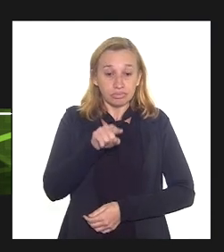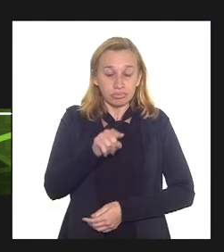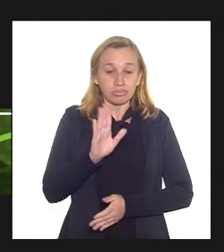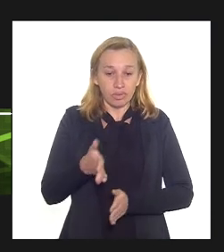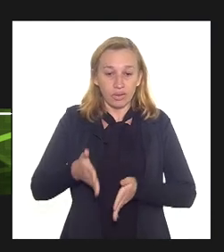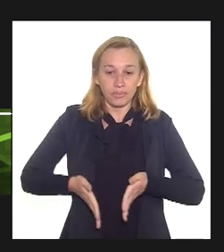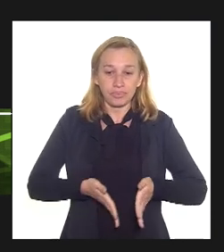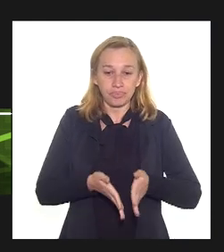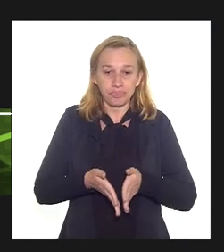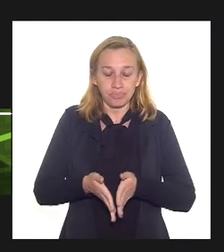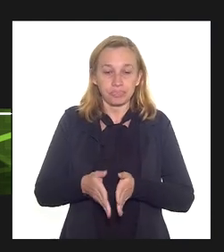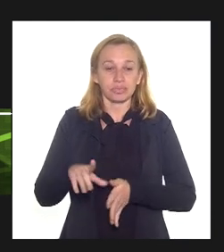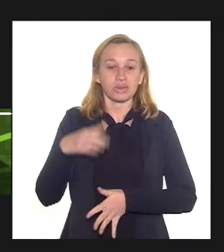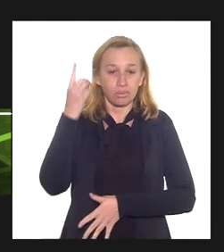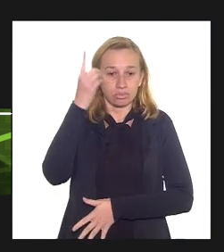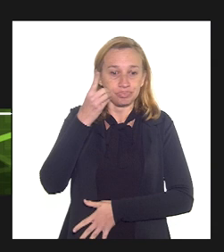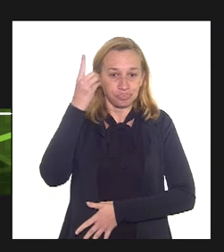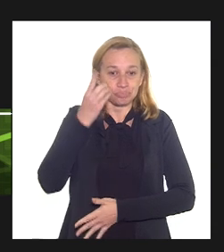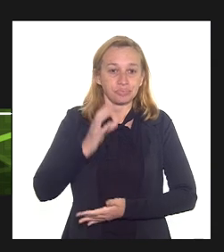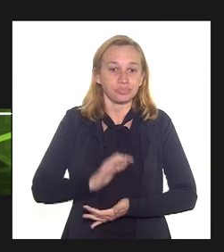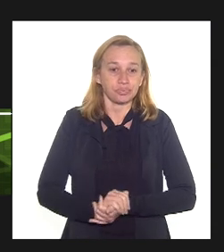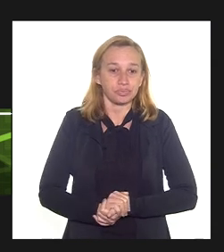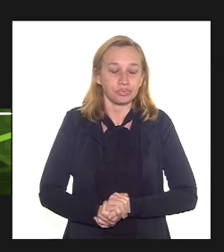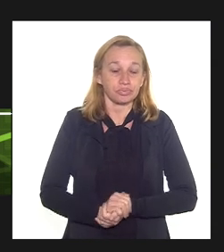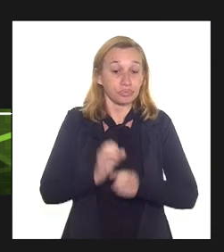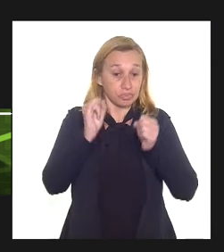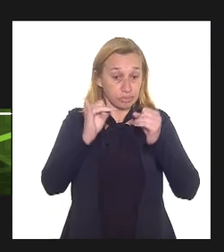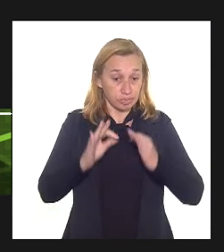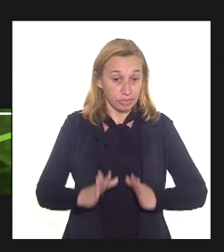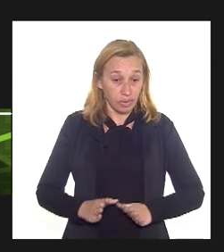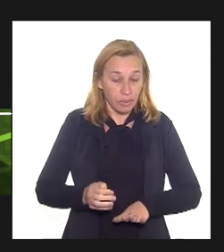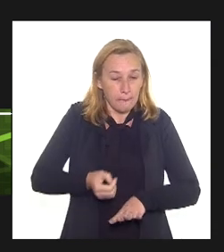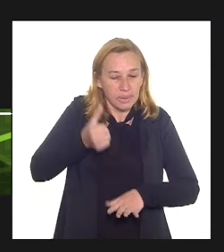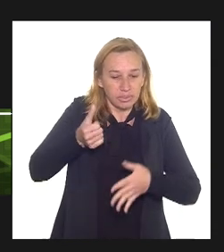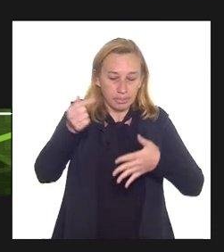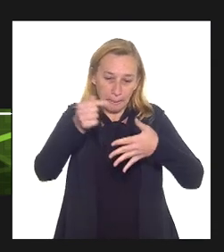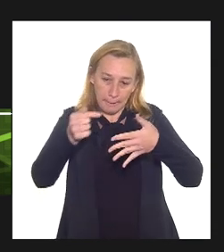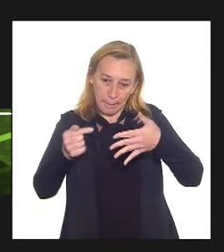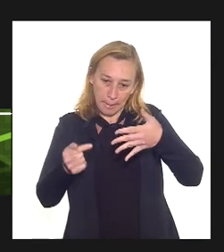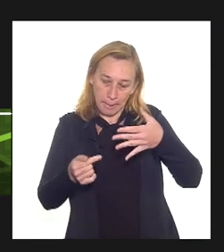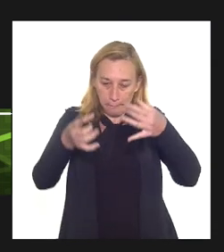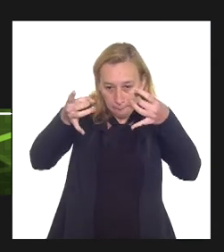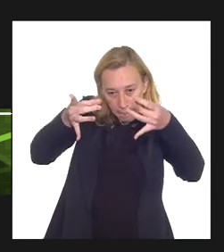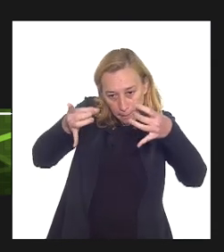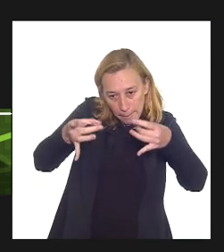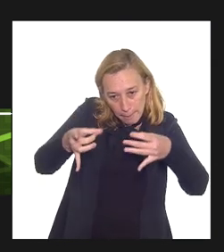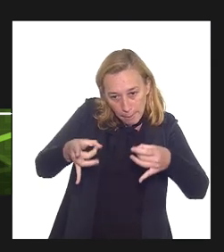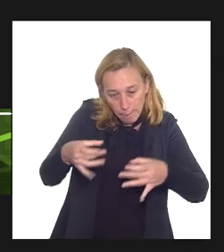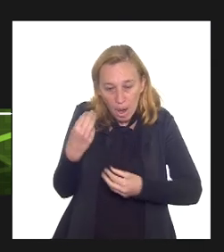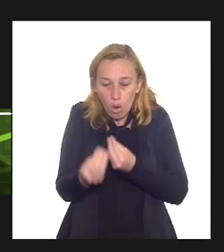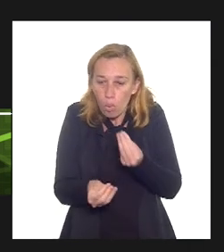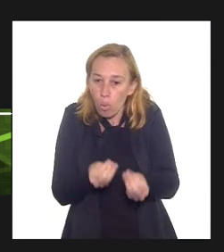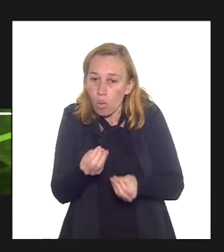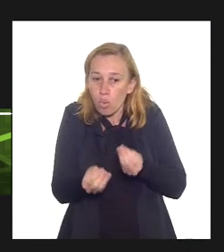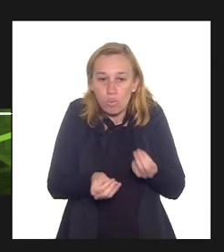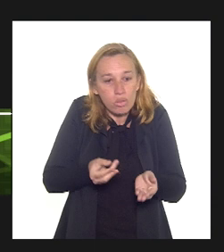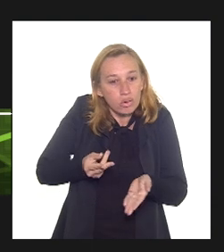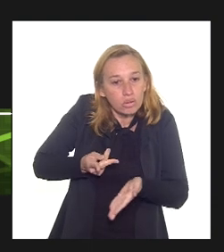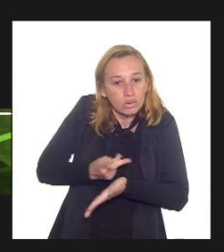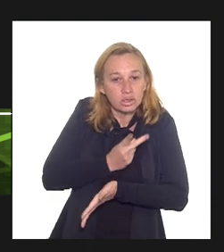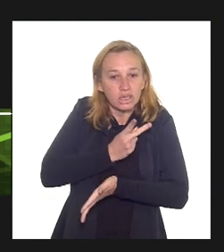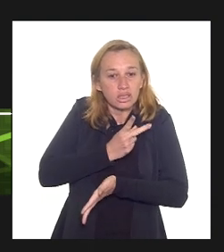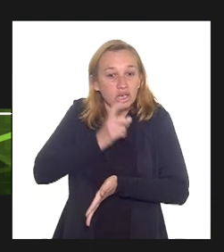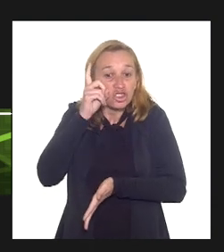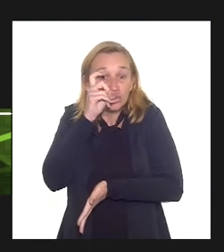caminha deputado com uma explicação um pouco mais detalhada de como ocorre a depreciação algumas das